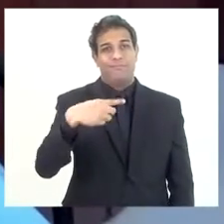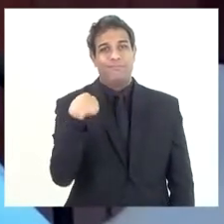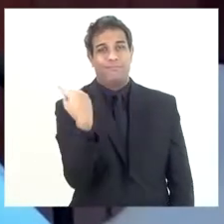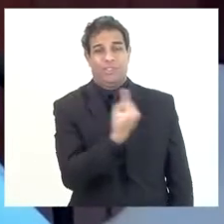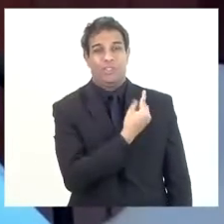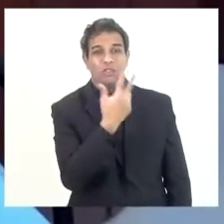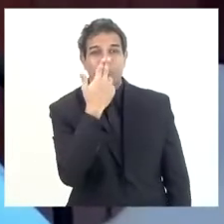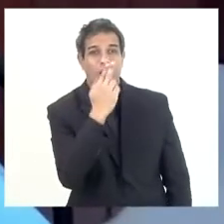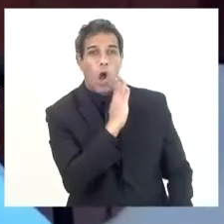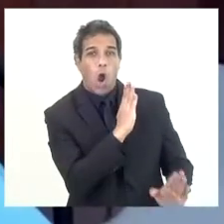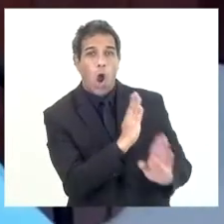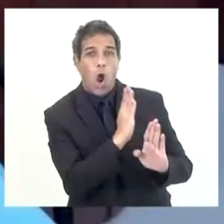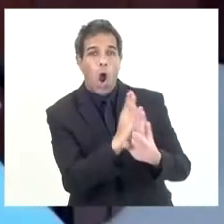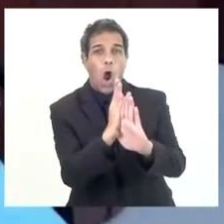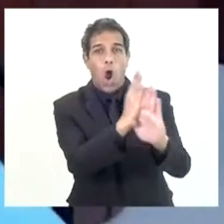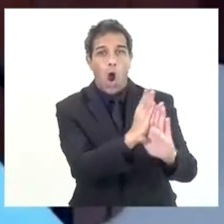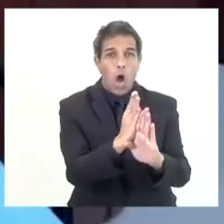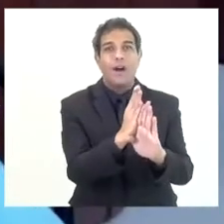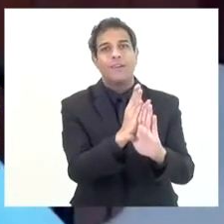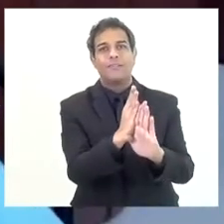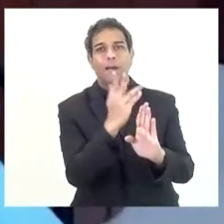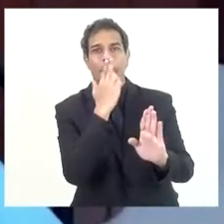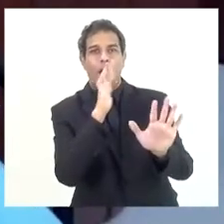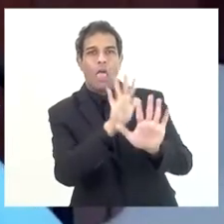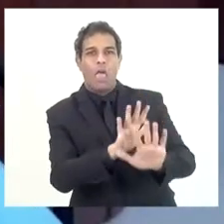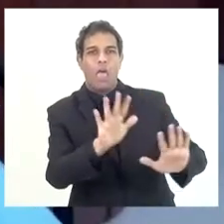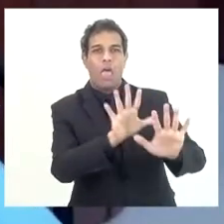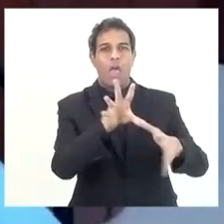conseguiu identificar por hora,